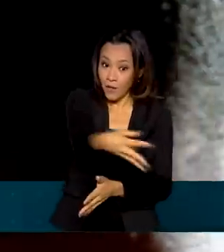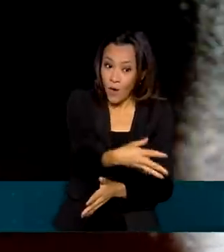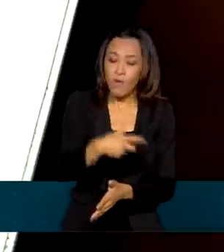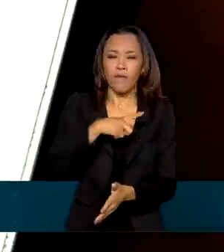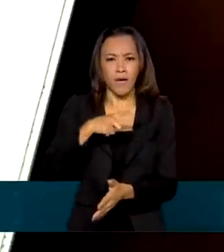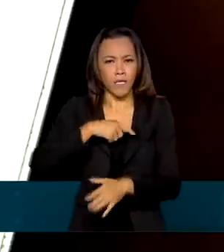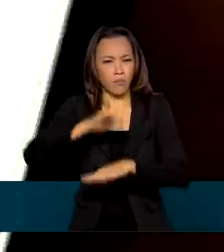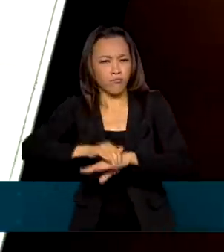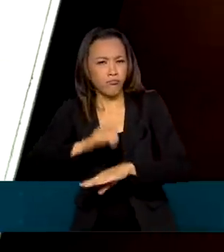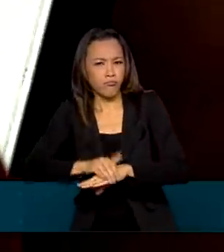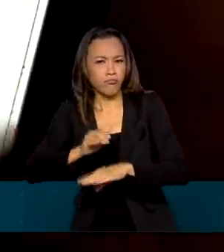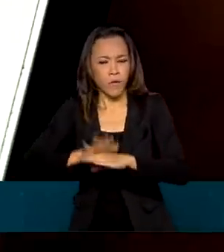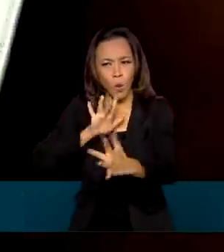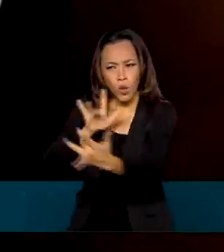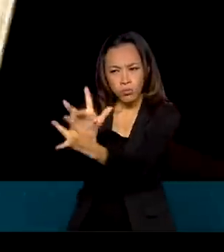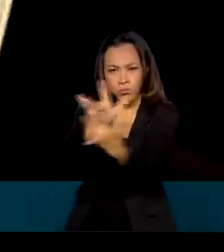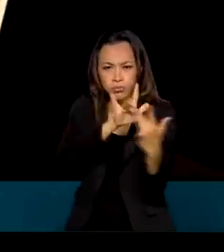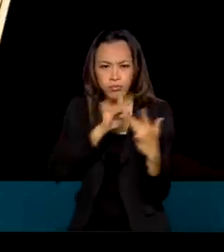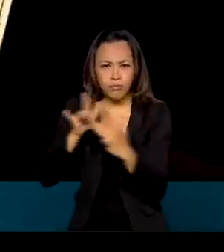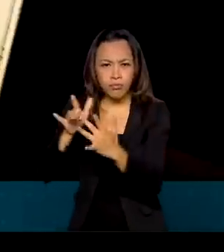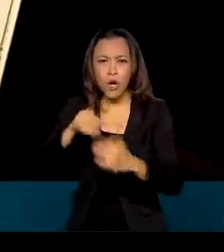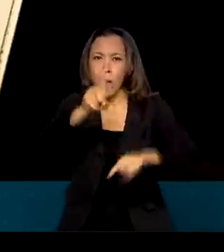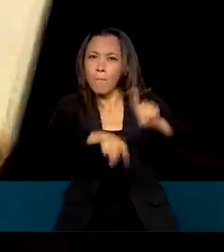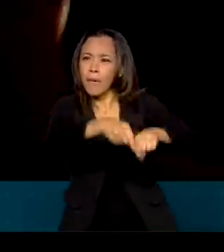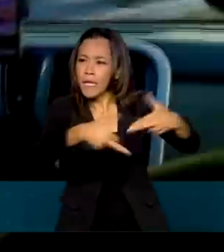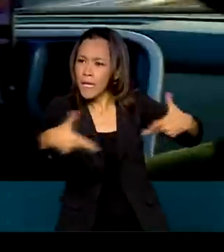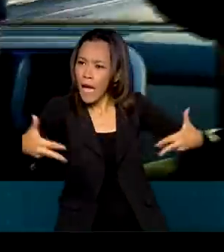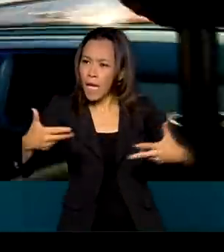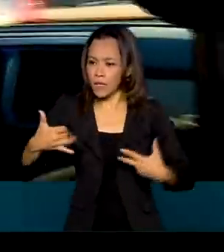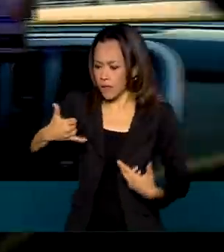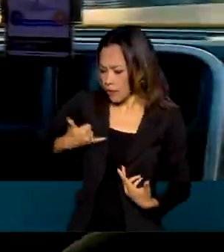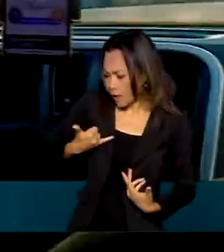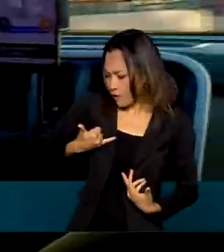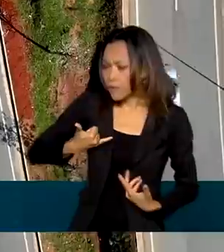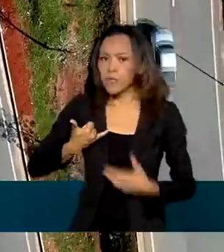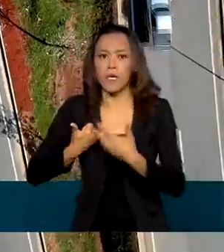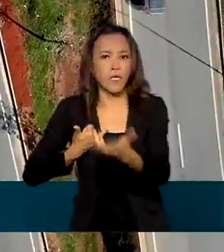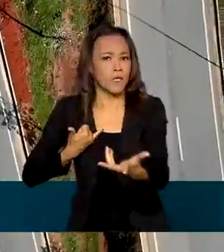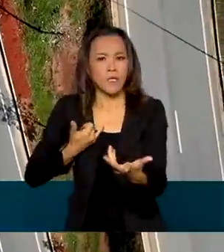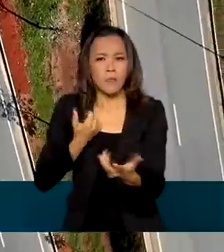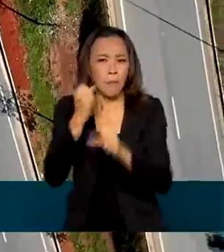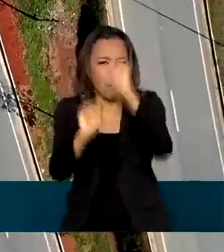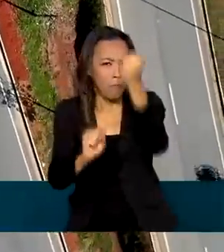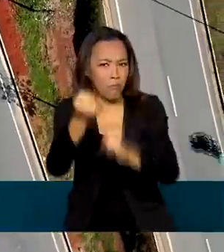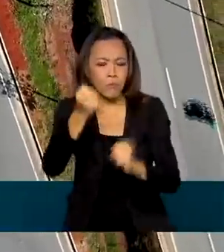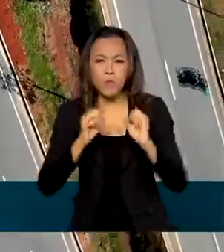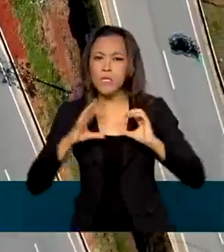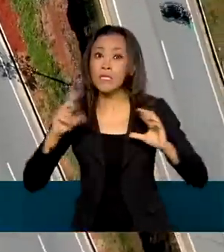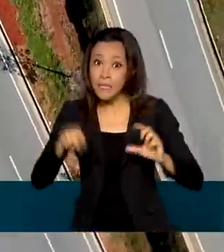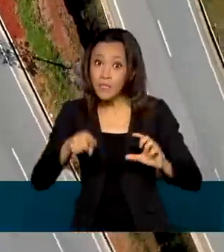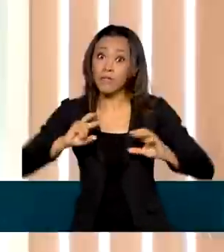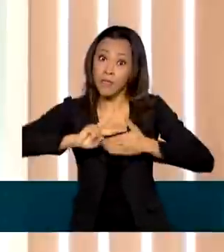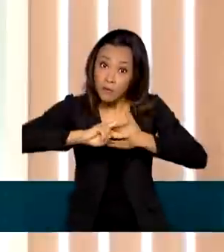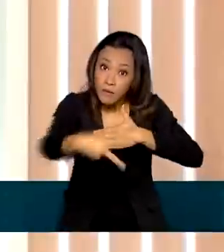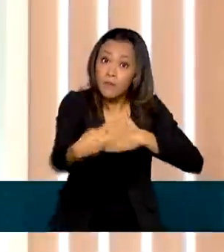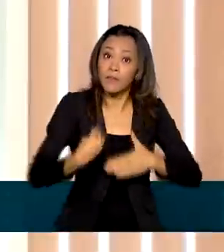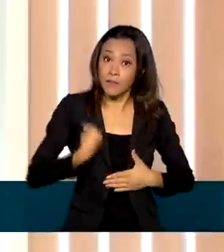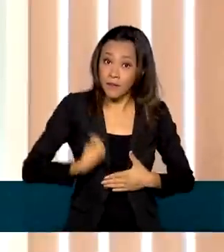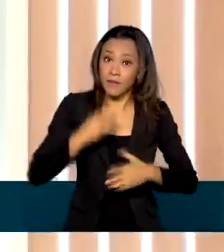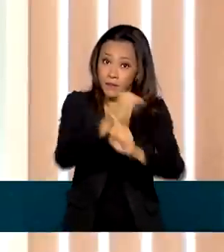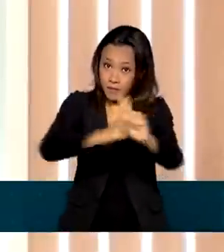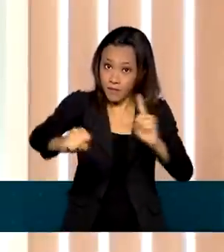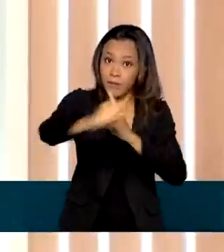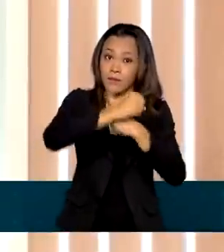automação e conectividade entre objetos, máquinas e será capaz de impactar o modo de vida de toda a sociedade. Vai